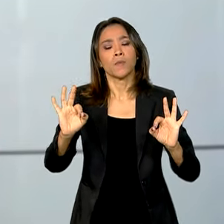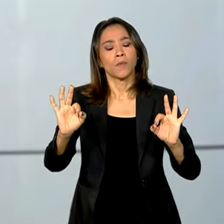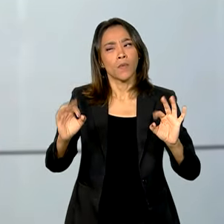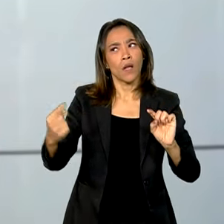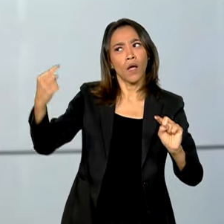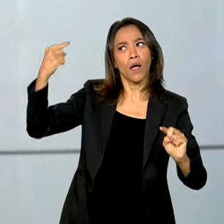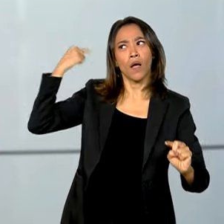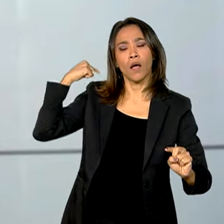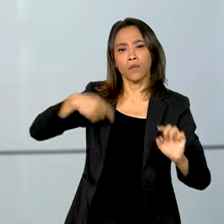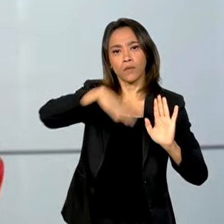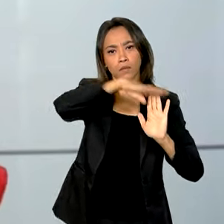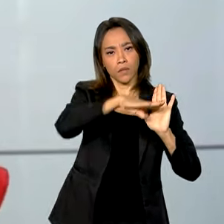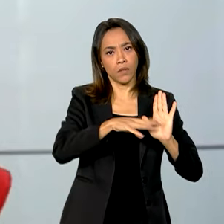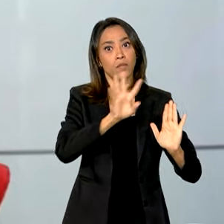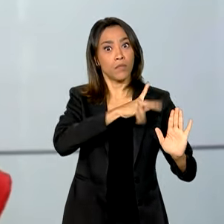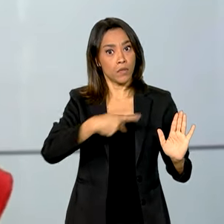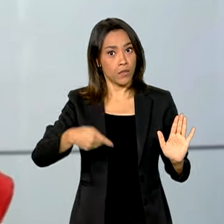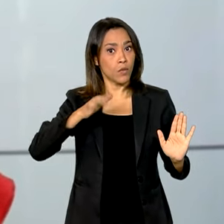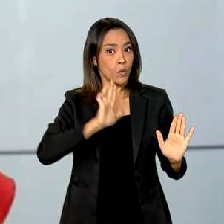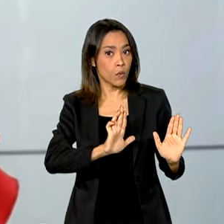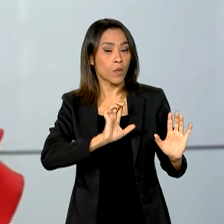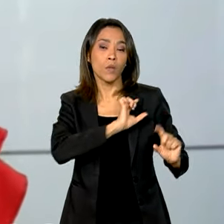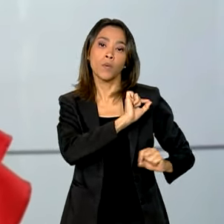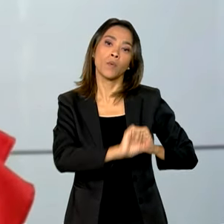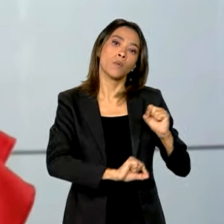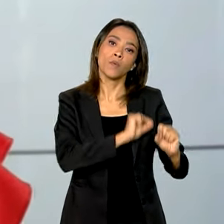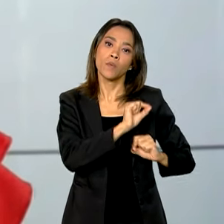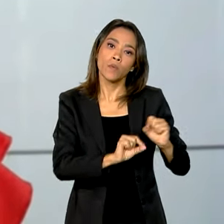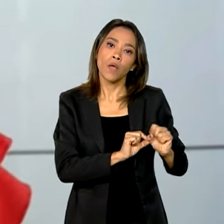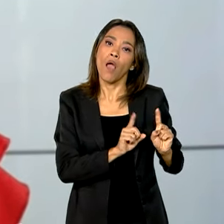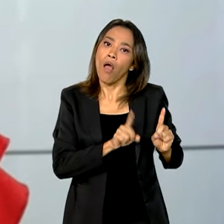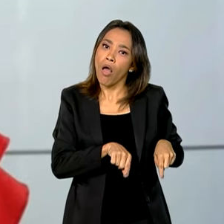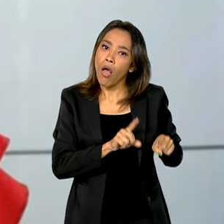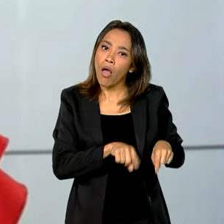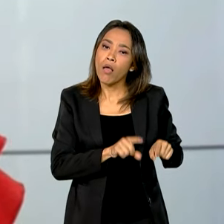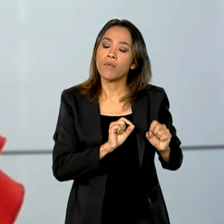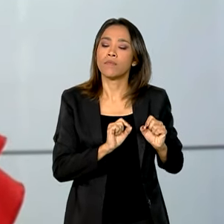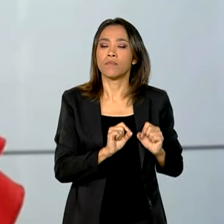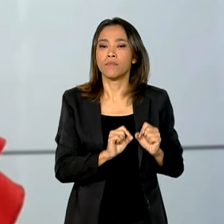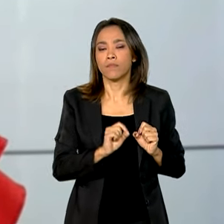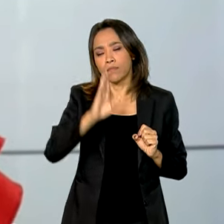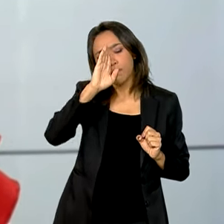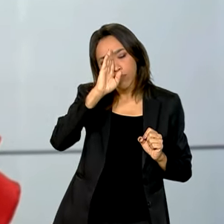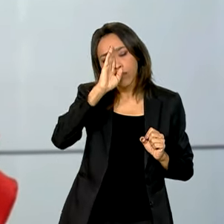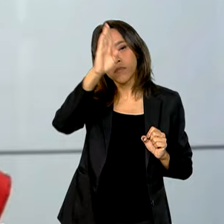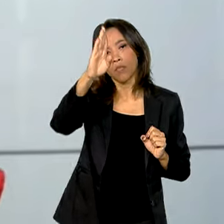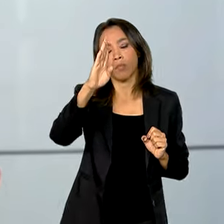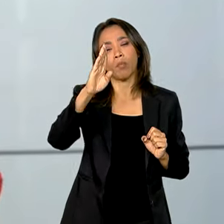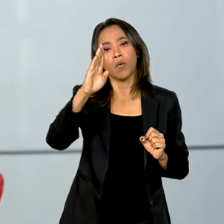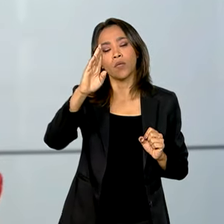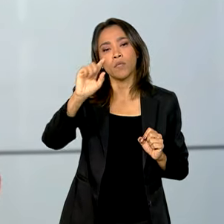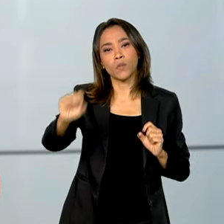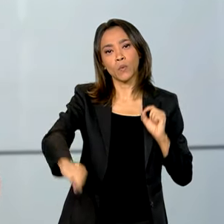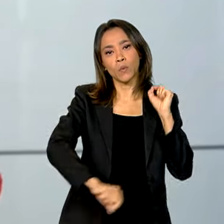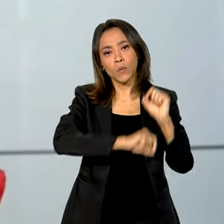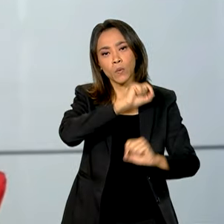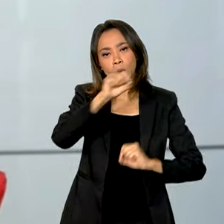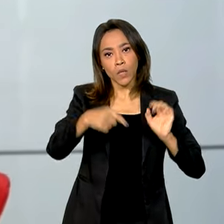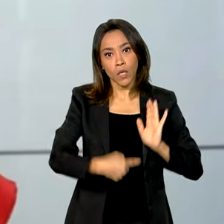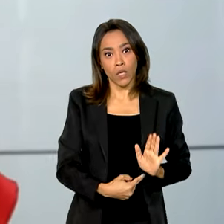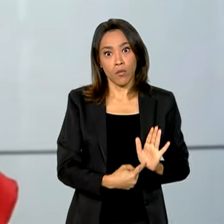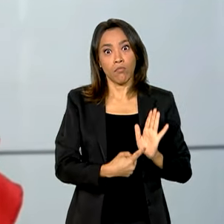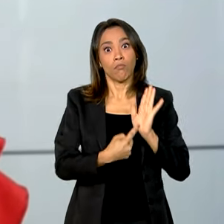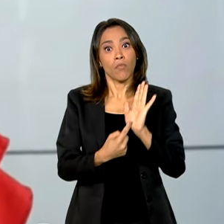atrás, no início do programa, que foi exatamente em privilegiar e, principalmente, colocar como prioridade